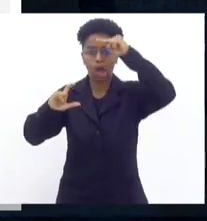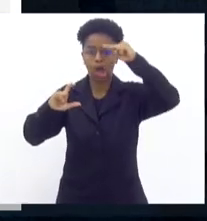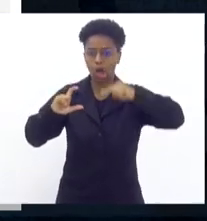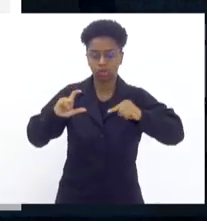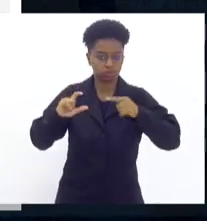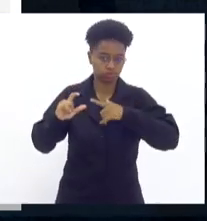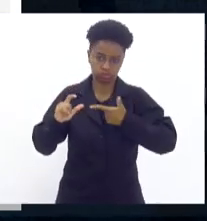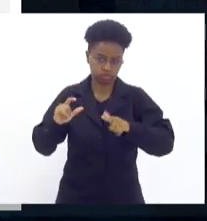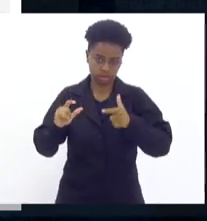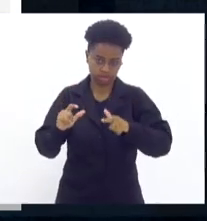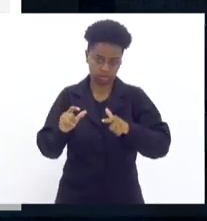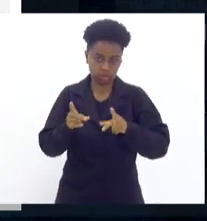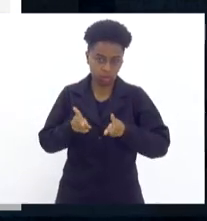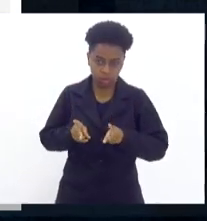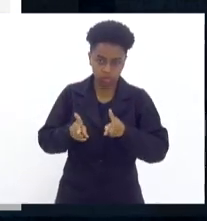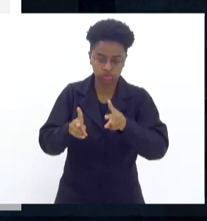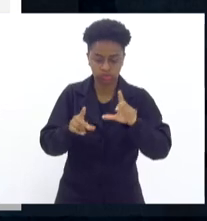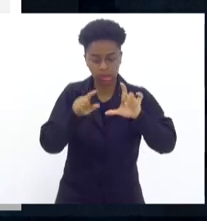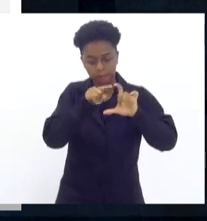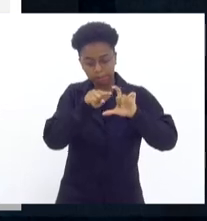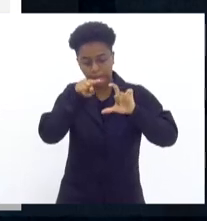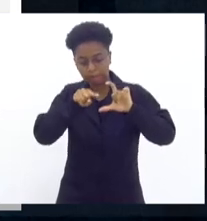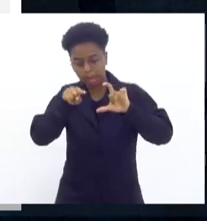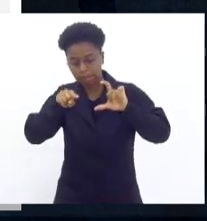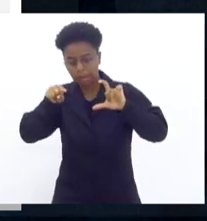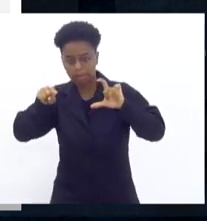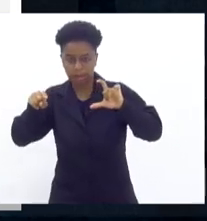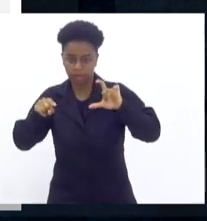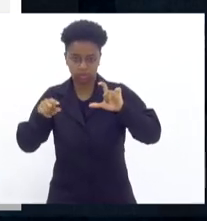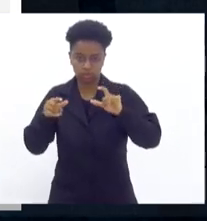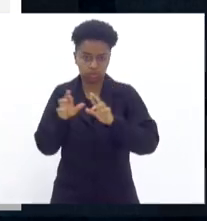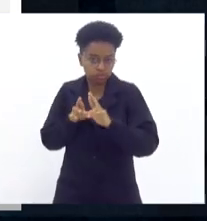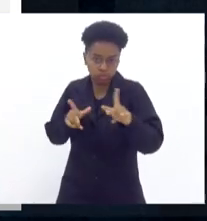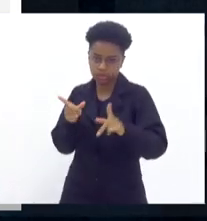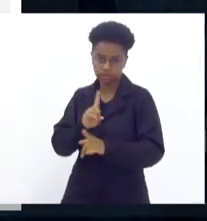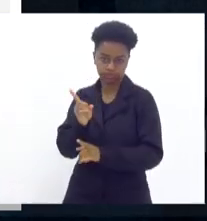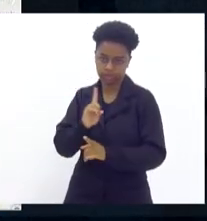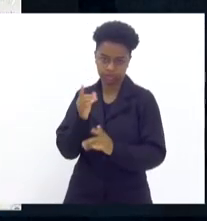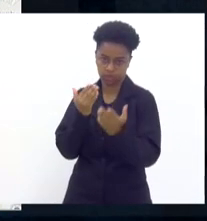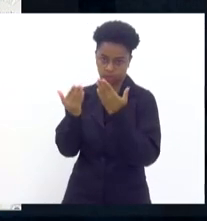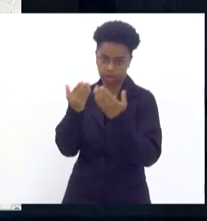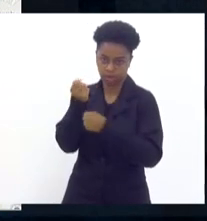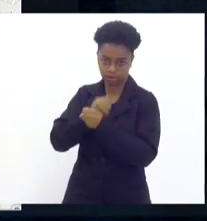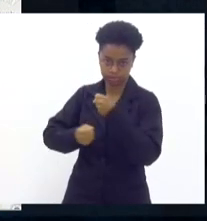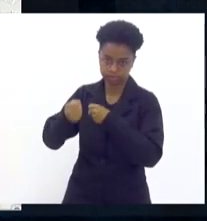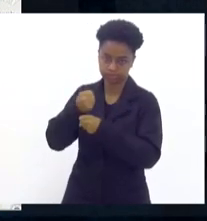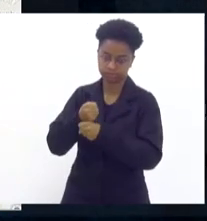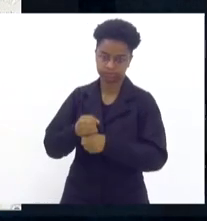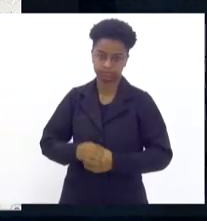do que vinha ocorrendo em anos anteriores. Pode passar.